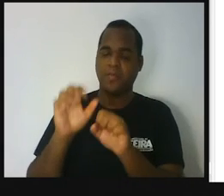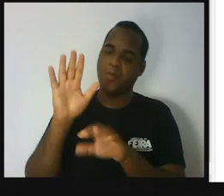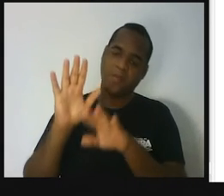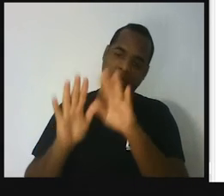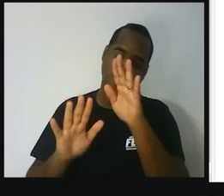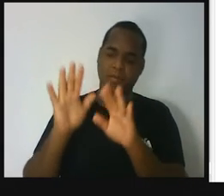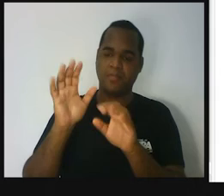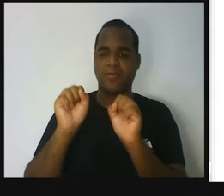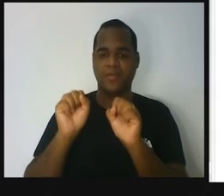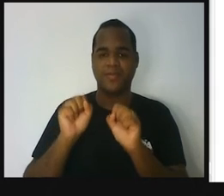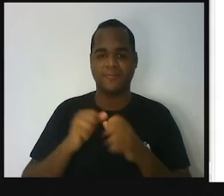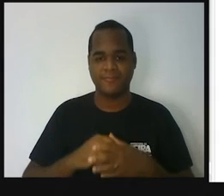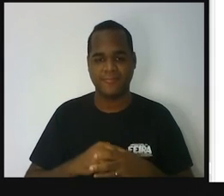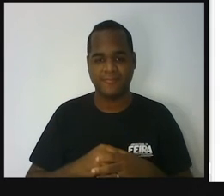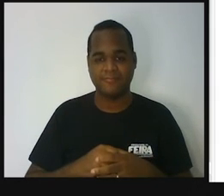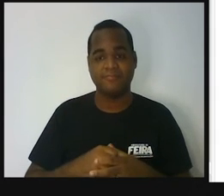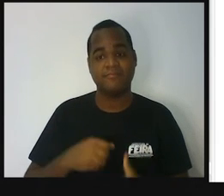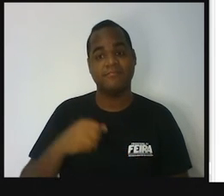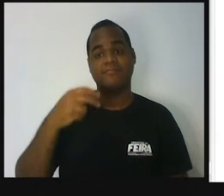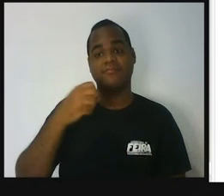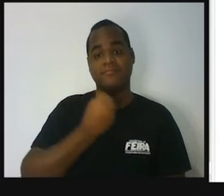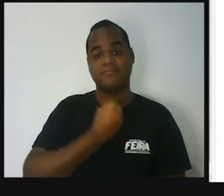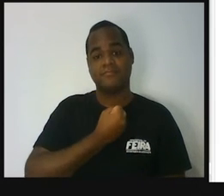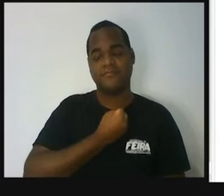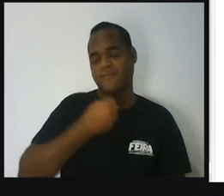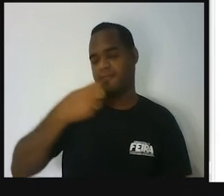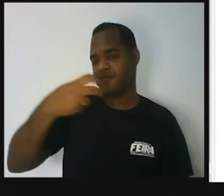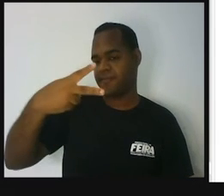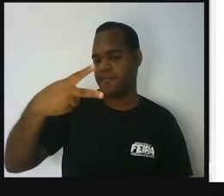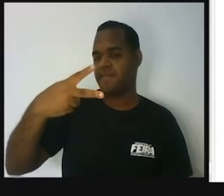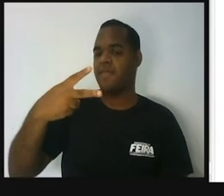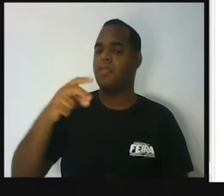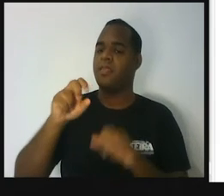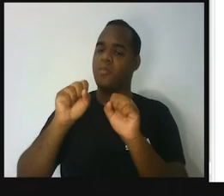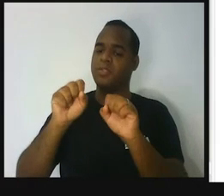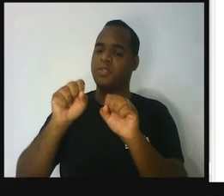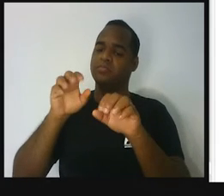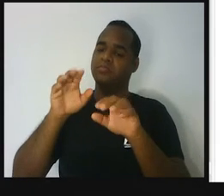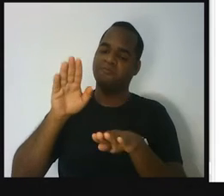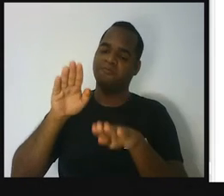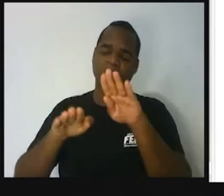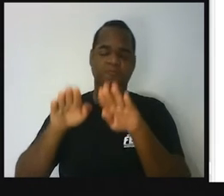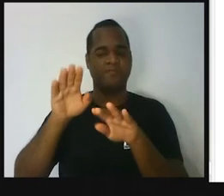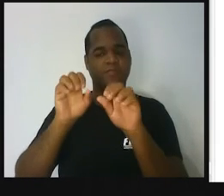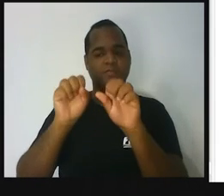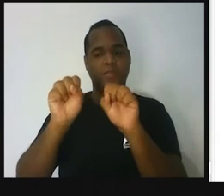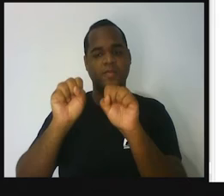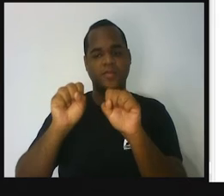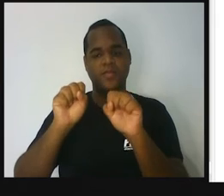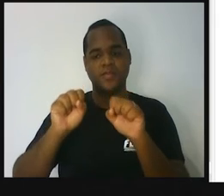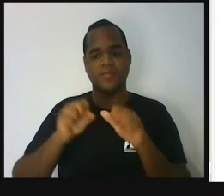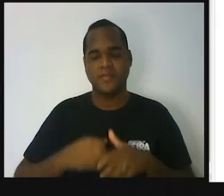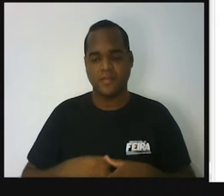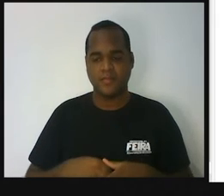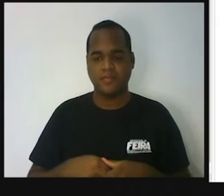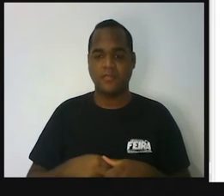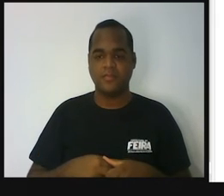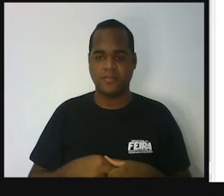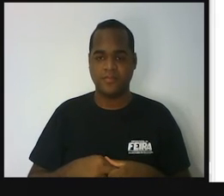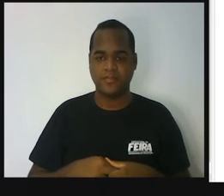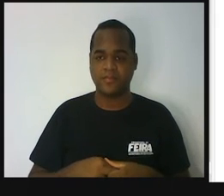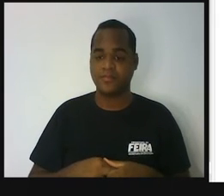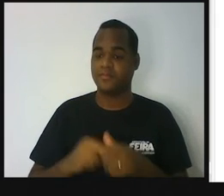aquele dois são as possibilidades para vencer.